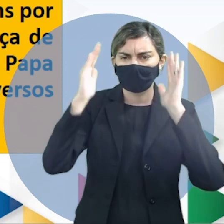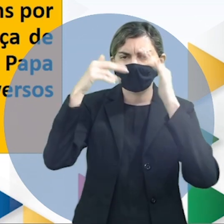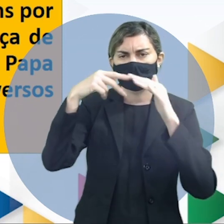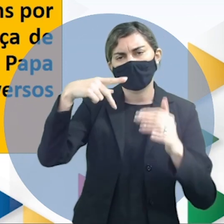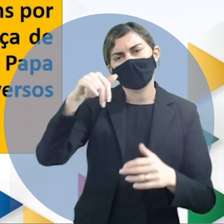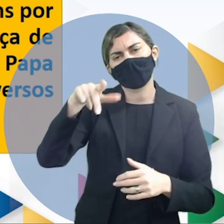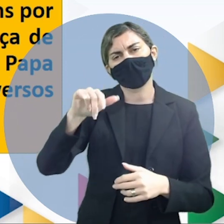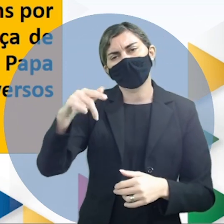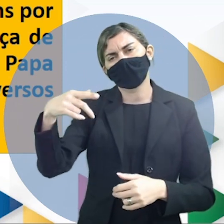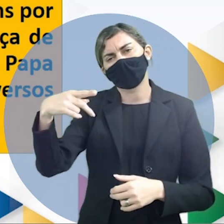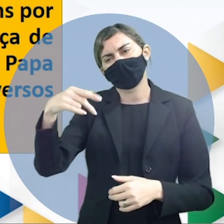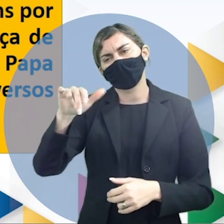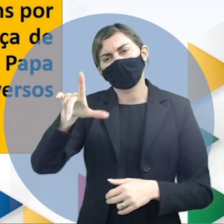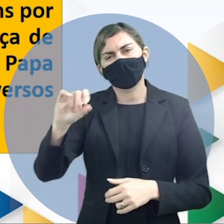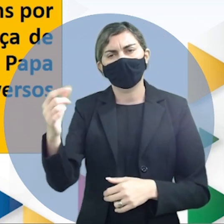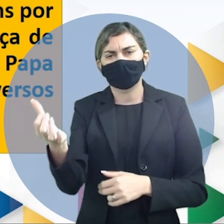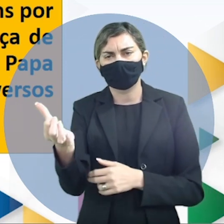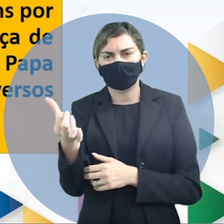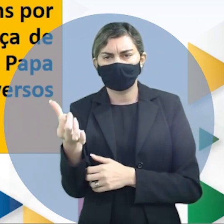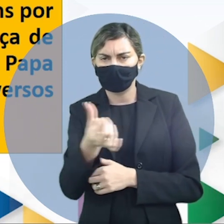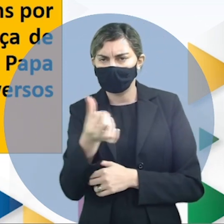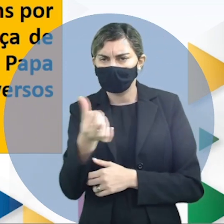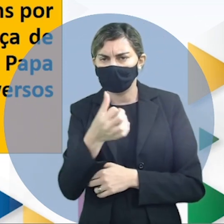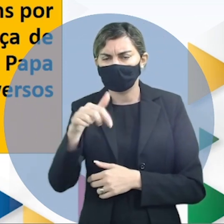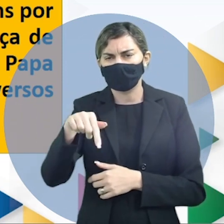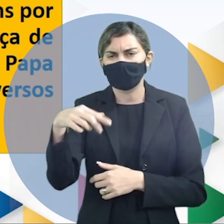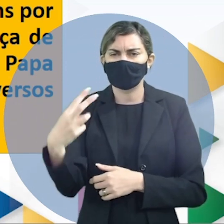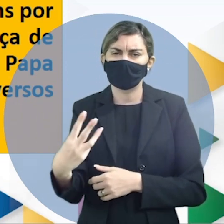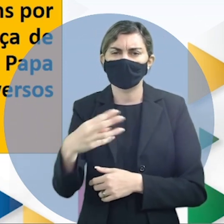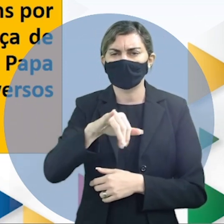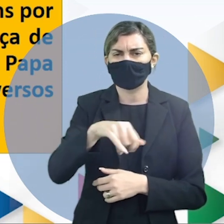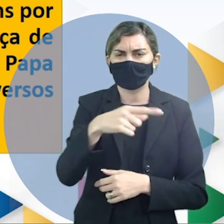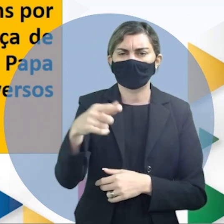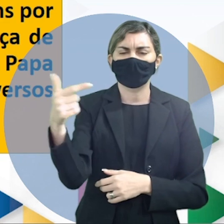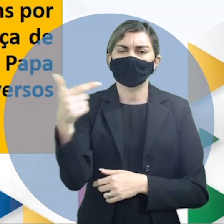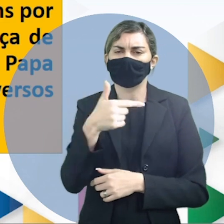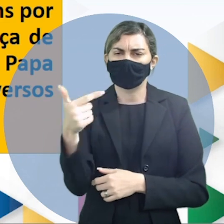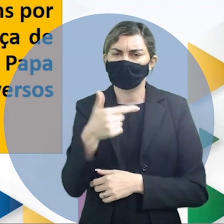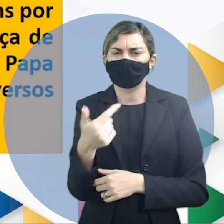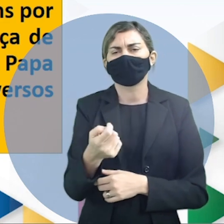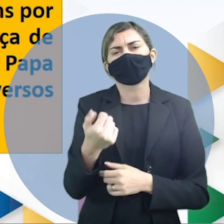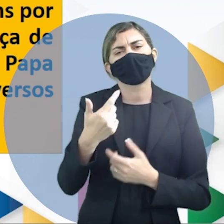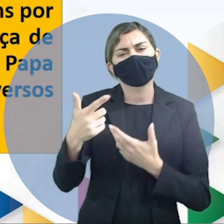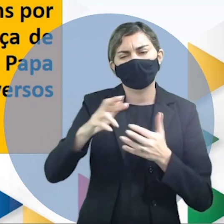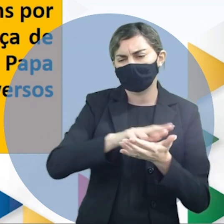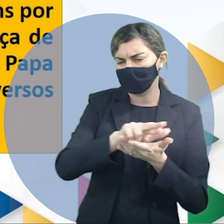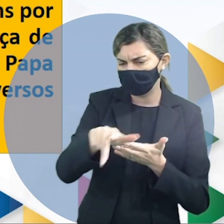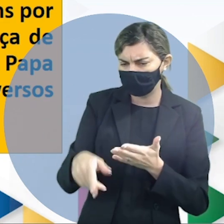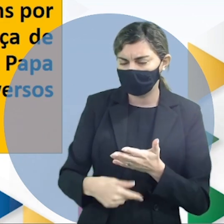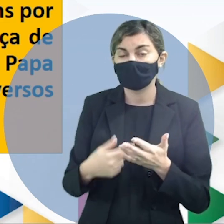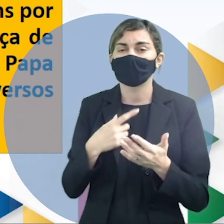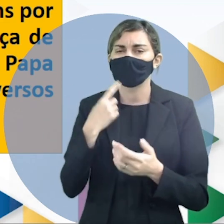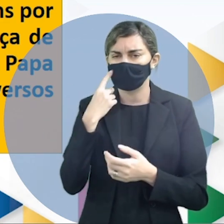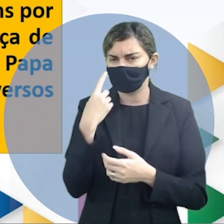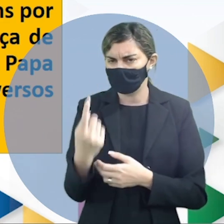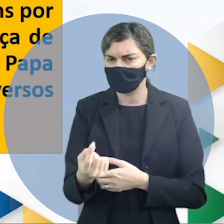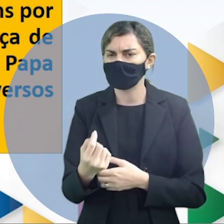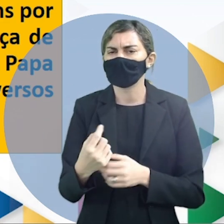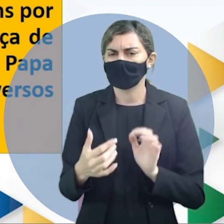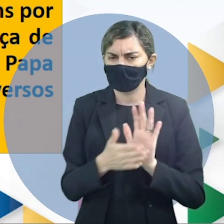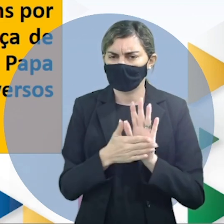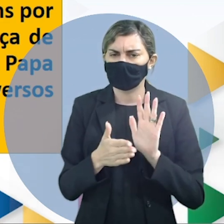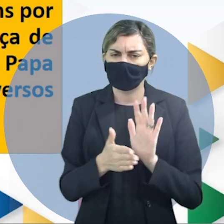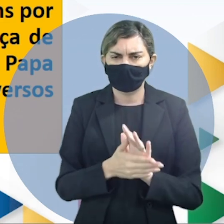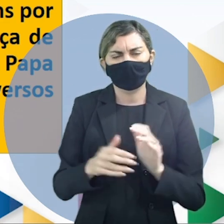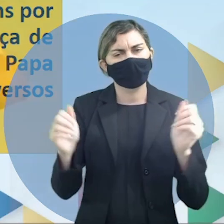Paulo VI em 73 e com João Paulo II e em diversos momentos então vejam só a